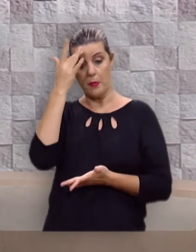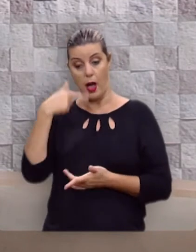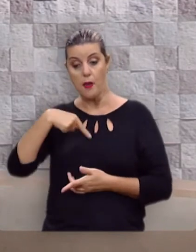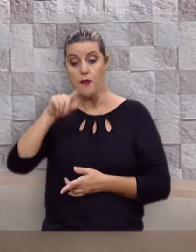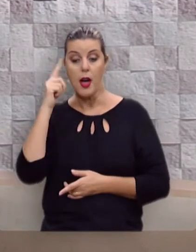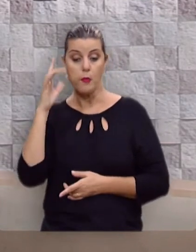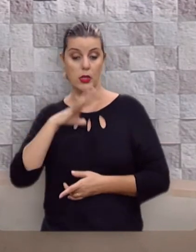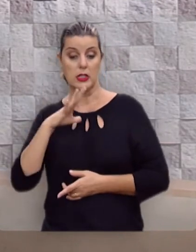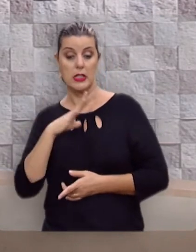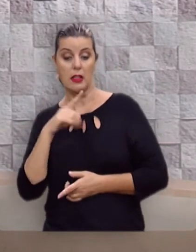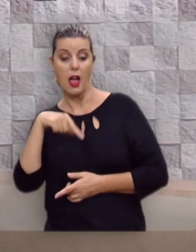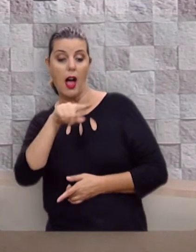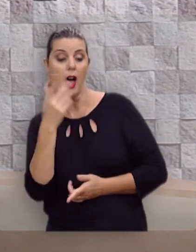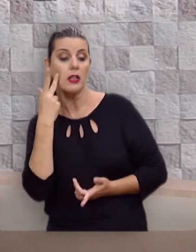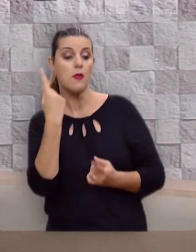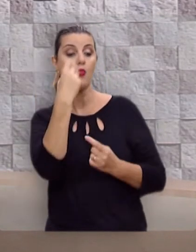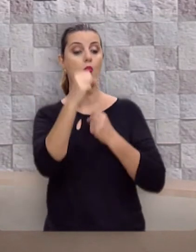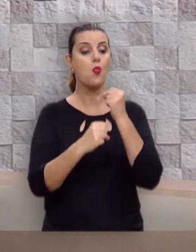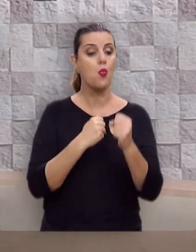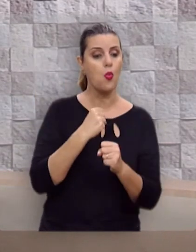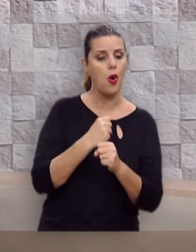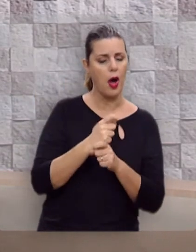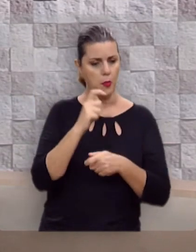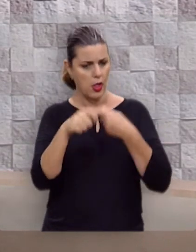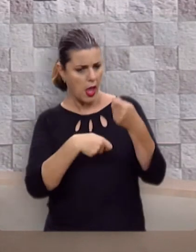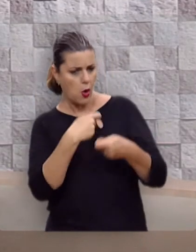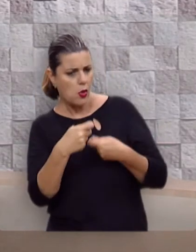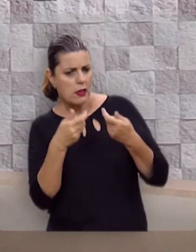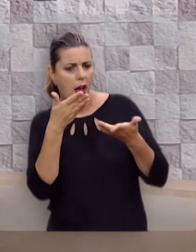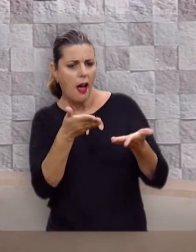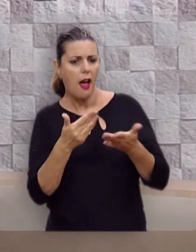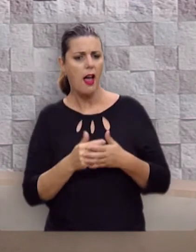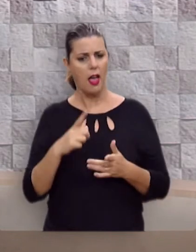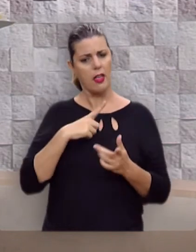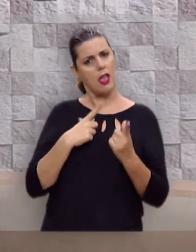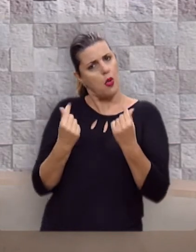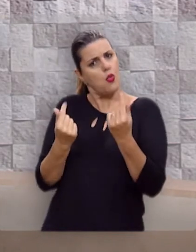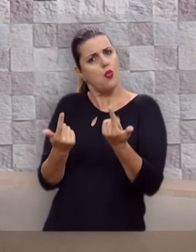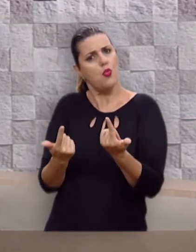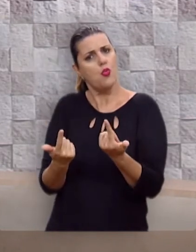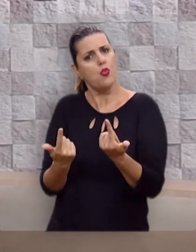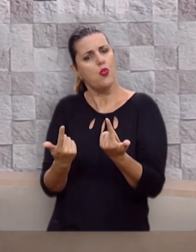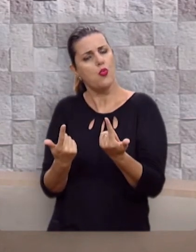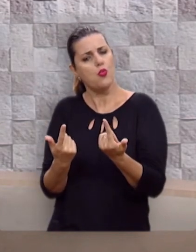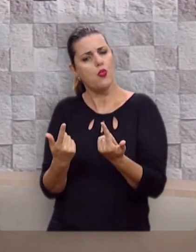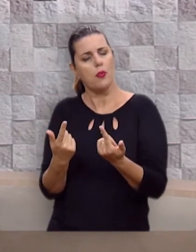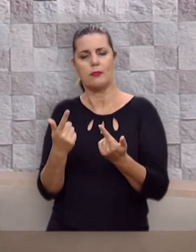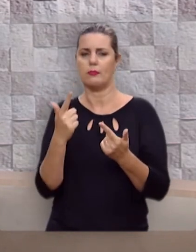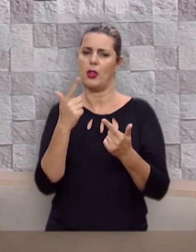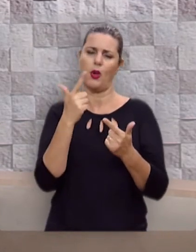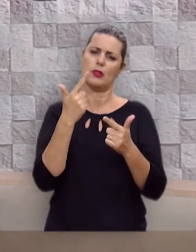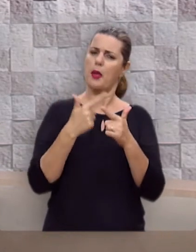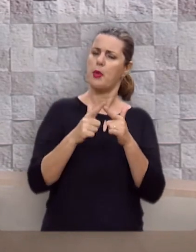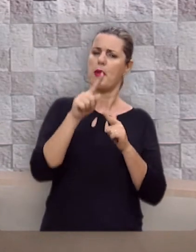para a cidade tal e lá passaremos um ano e negociaremos e teremos lucro. Nenhum